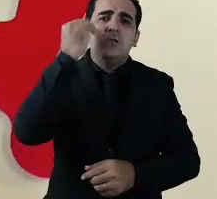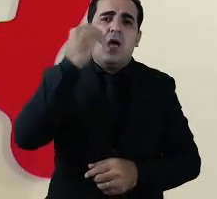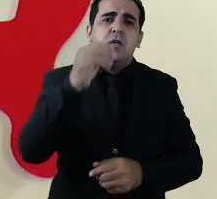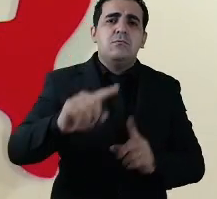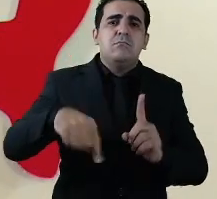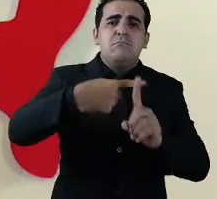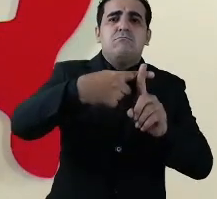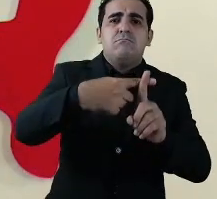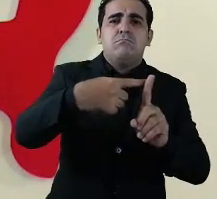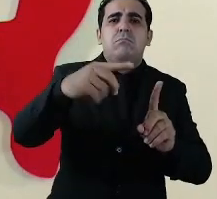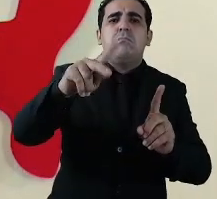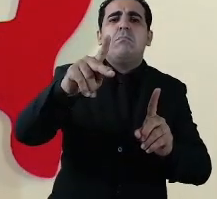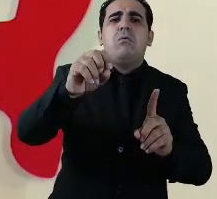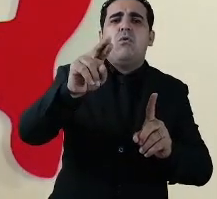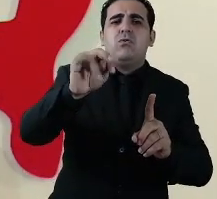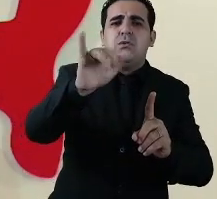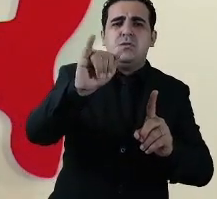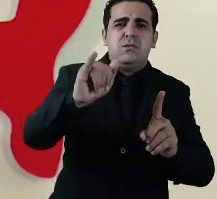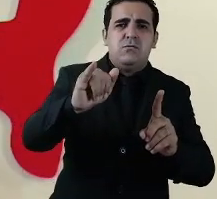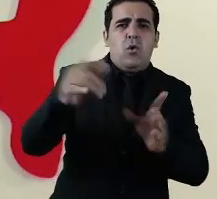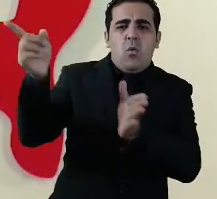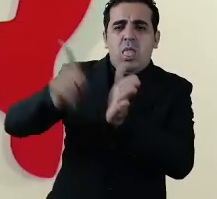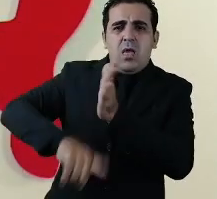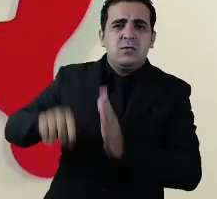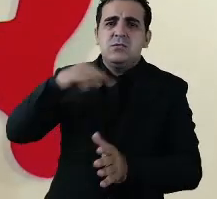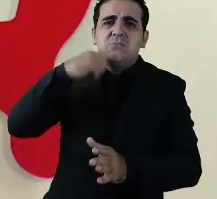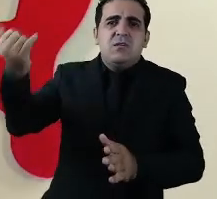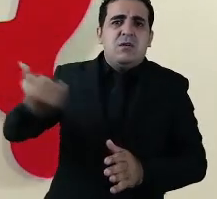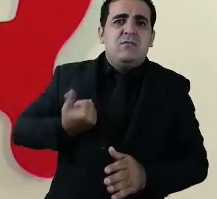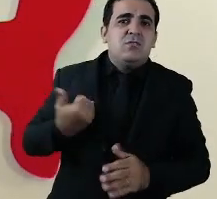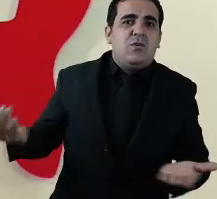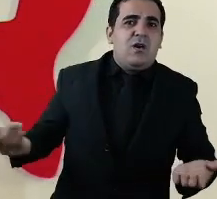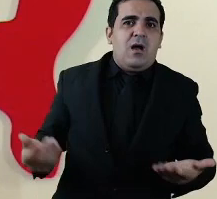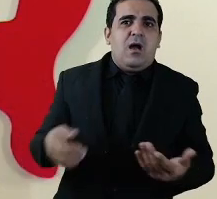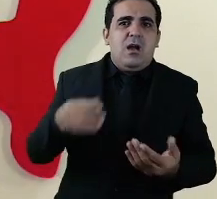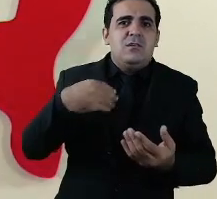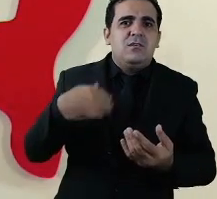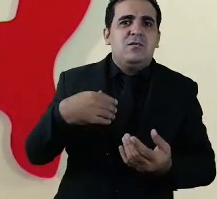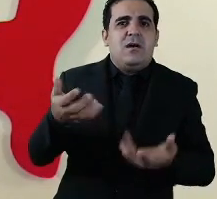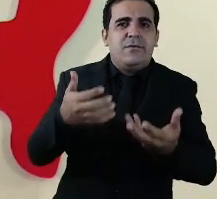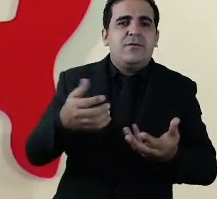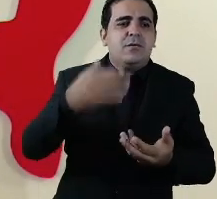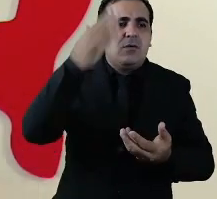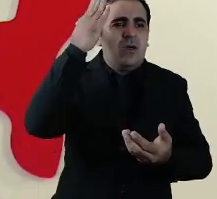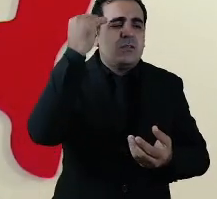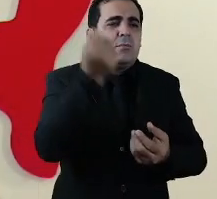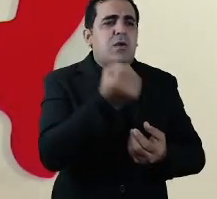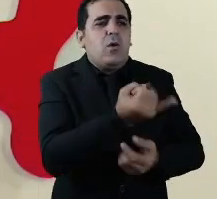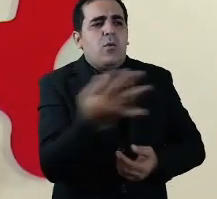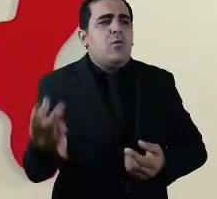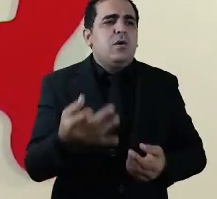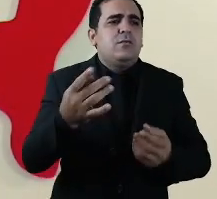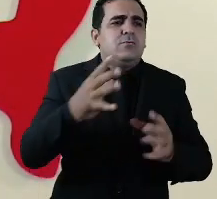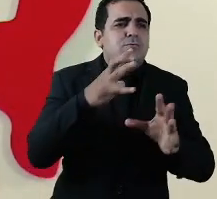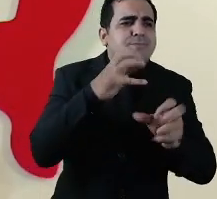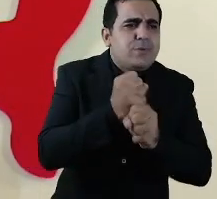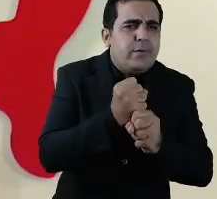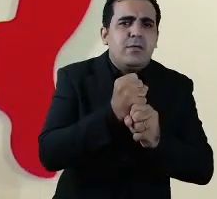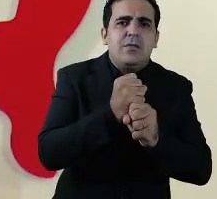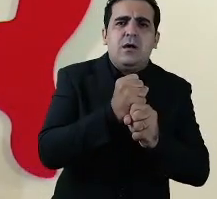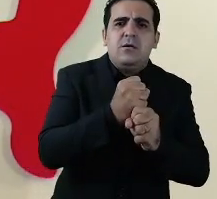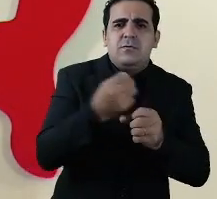e não estavam informando os testes negativos nós estamos tentando junto aos municípios corrigir essa